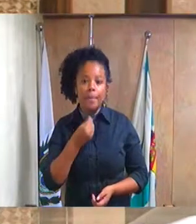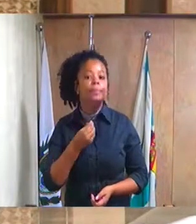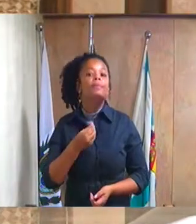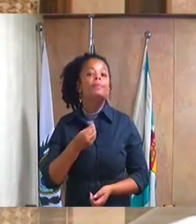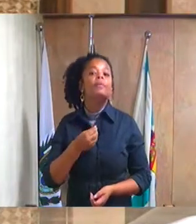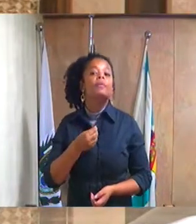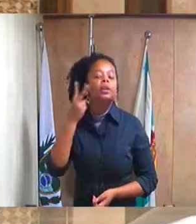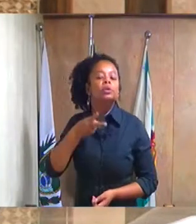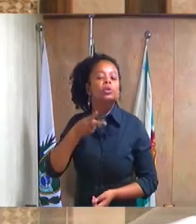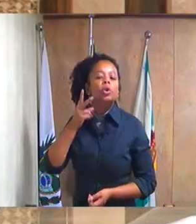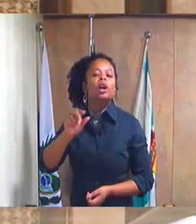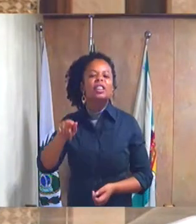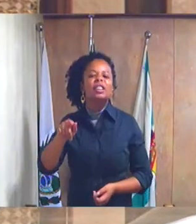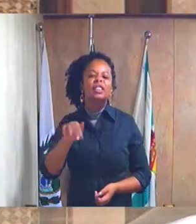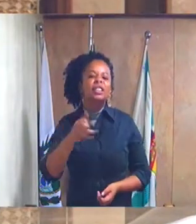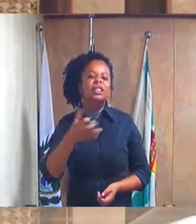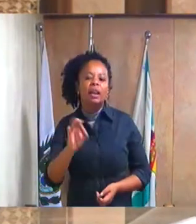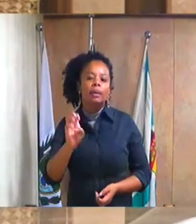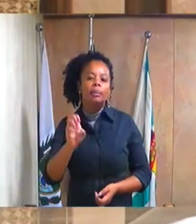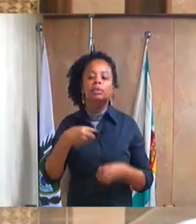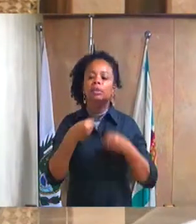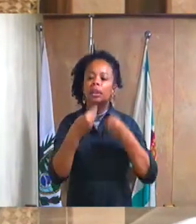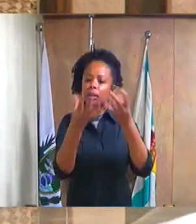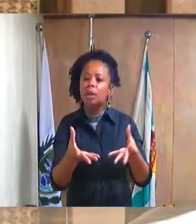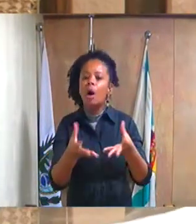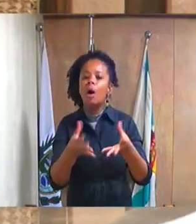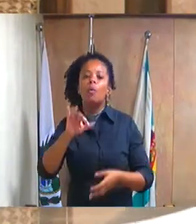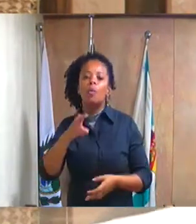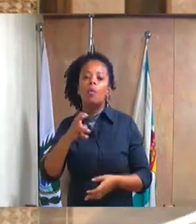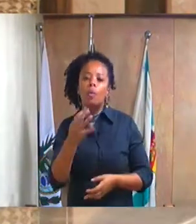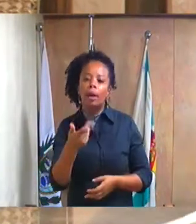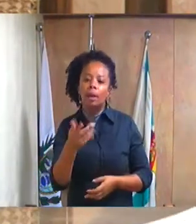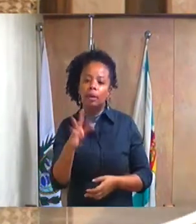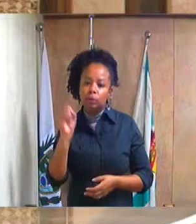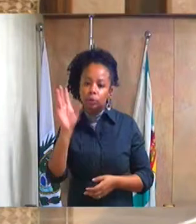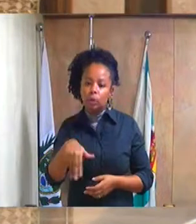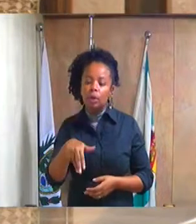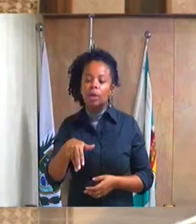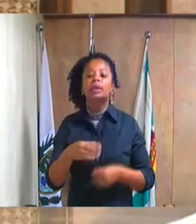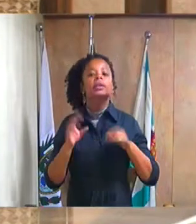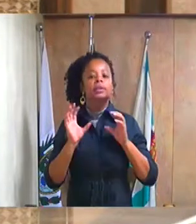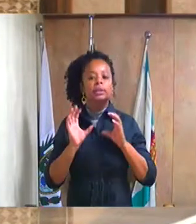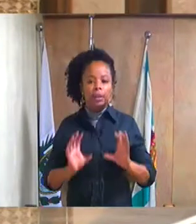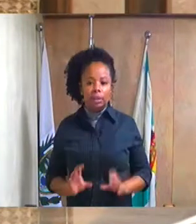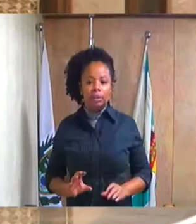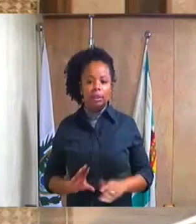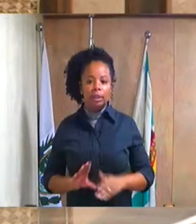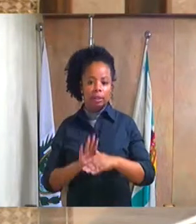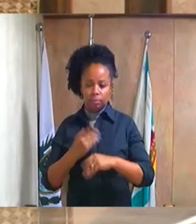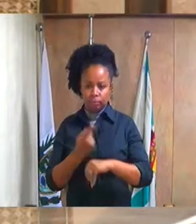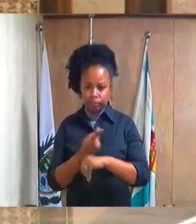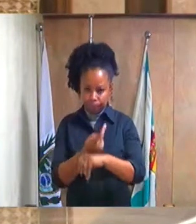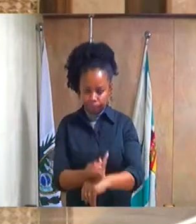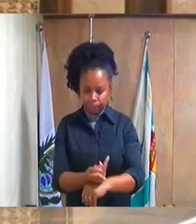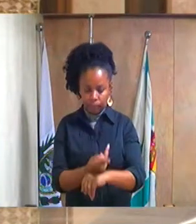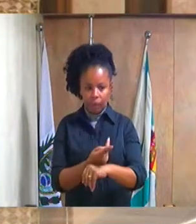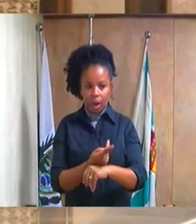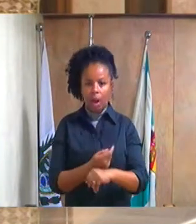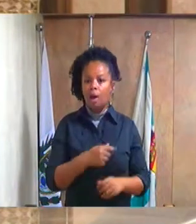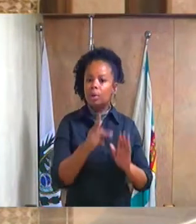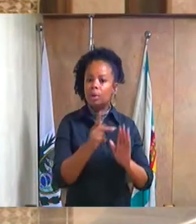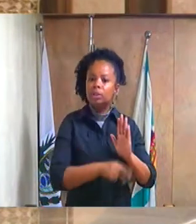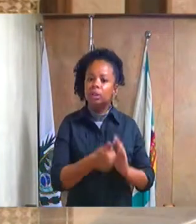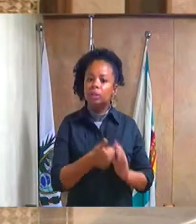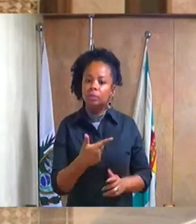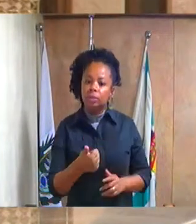outorgando ao licencioso senhor Wellington Douglas Silva, o título de cidadania Duque Caxiense. Projeto de resolução 121, do licencioso vereador